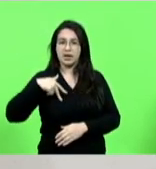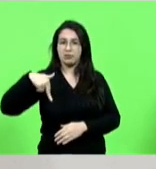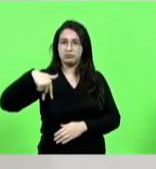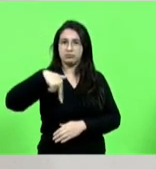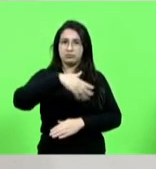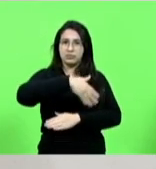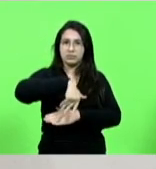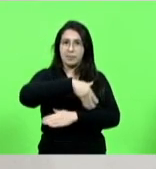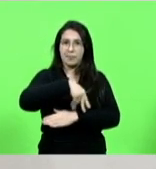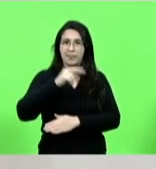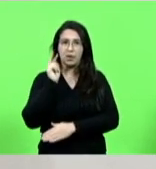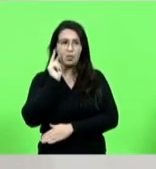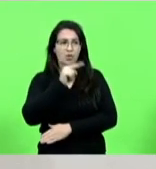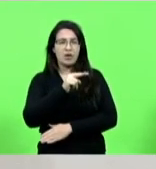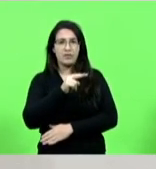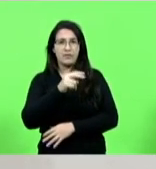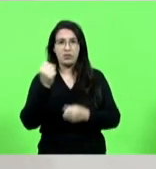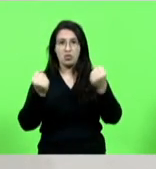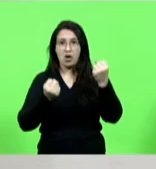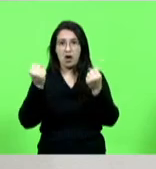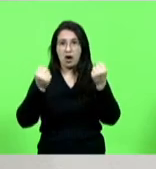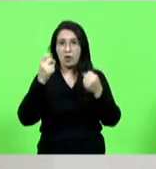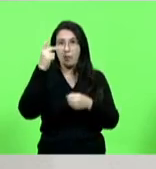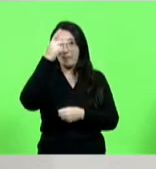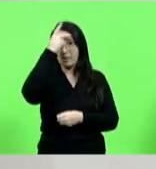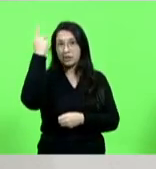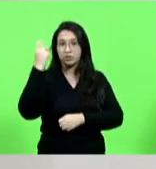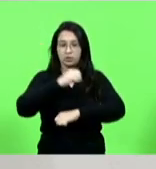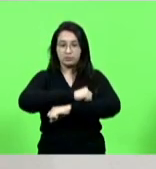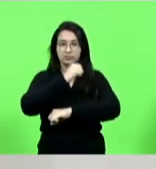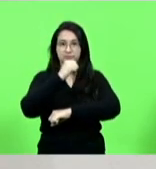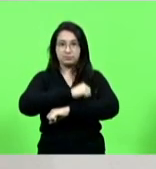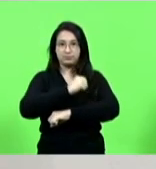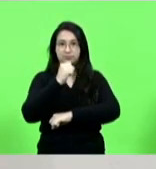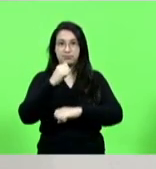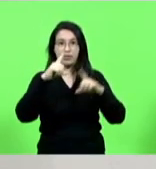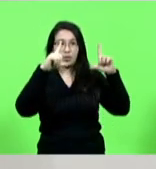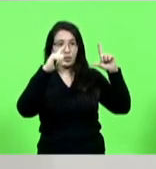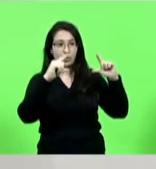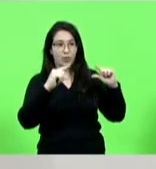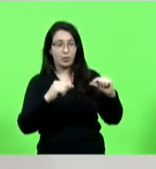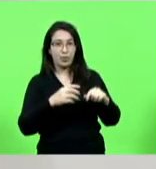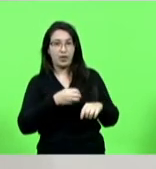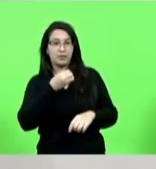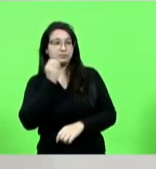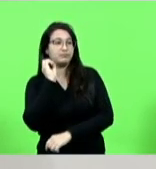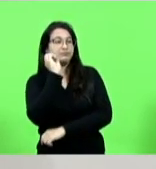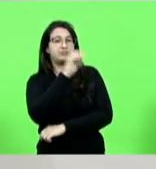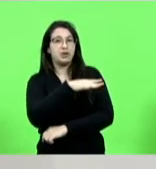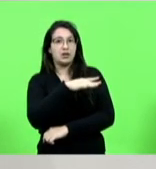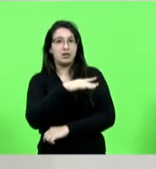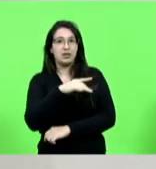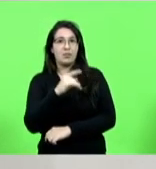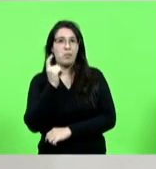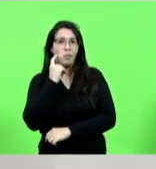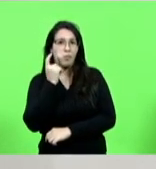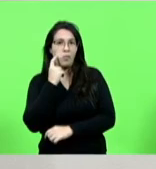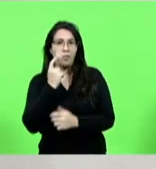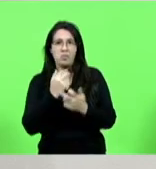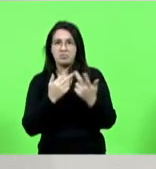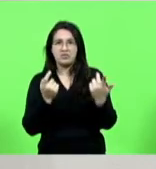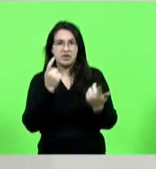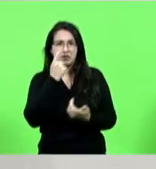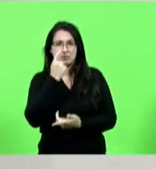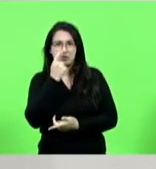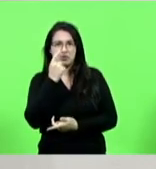e às vezes você vê pessoas que estão com a criança criança come uma bala alguma coisa e fala para onde a coloca